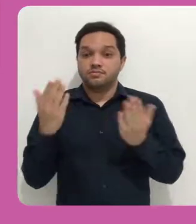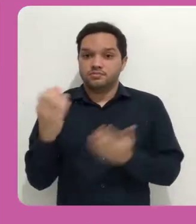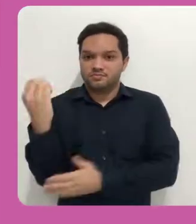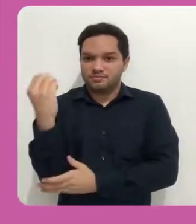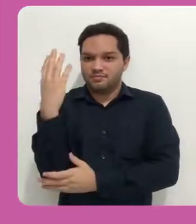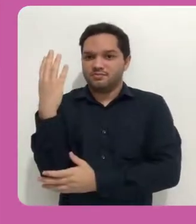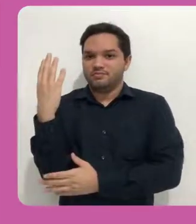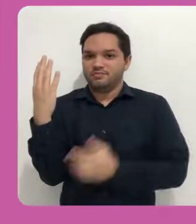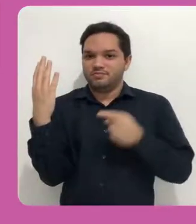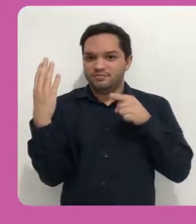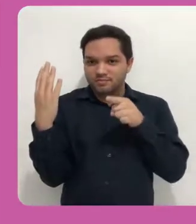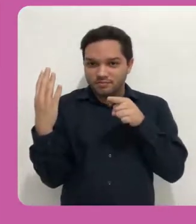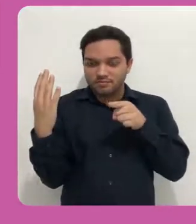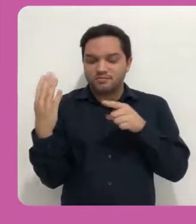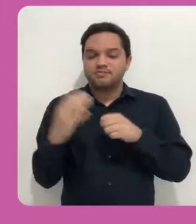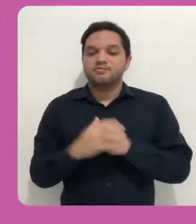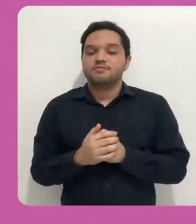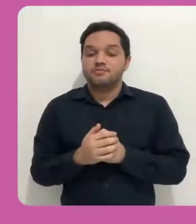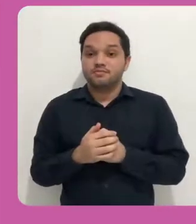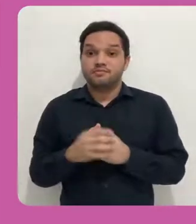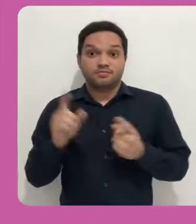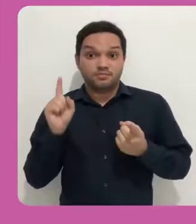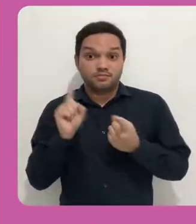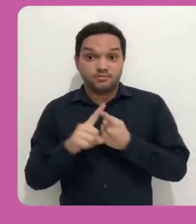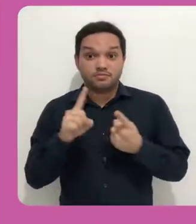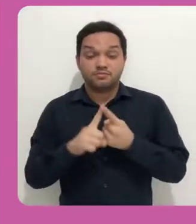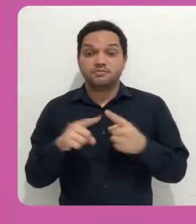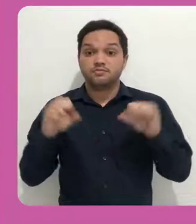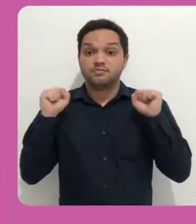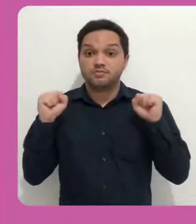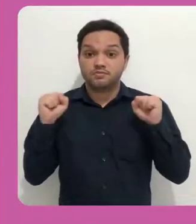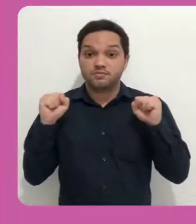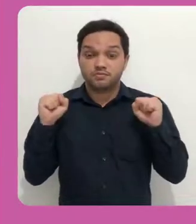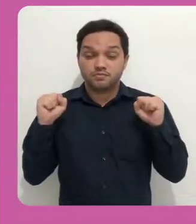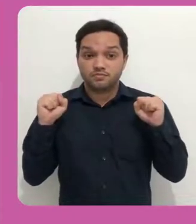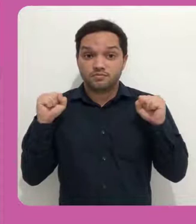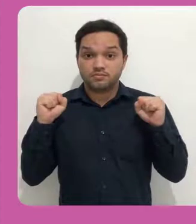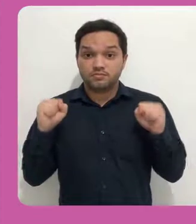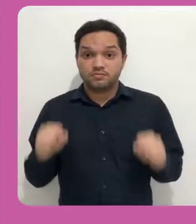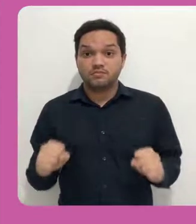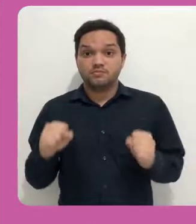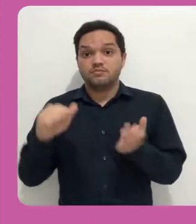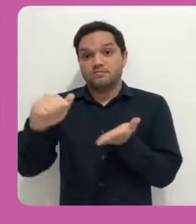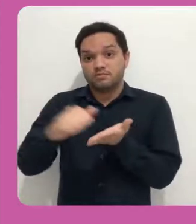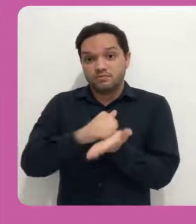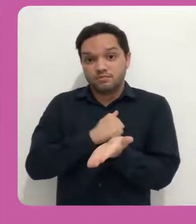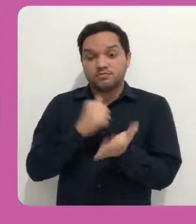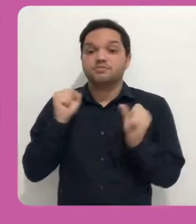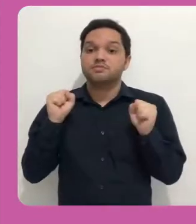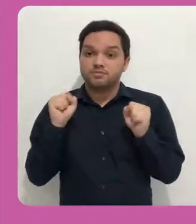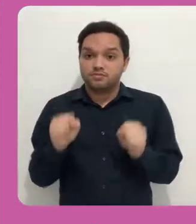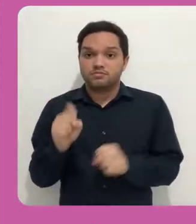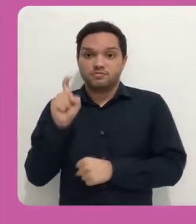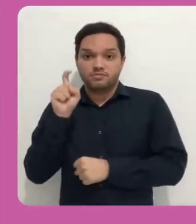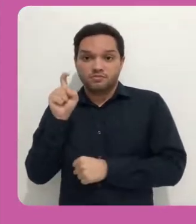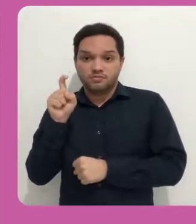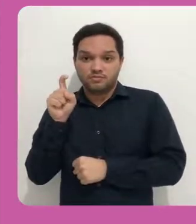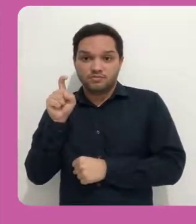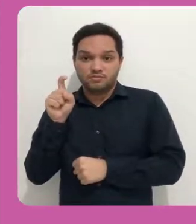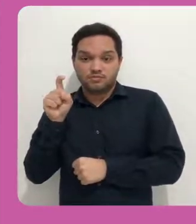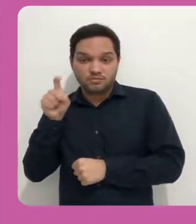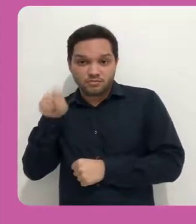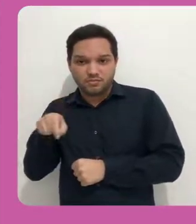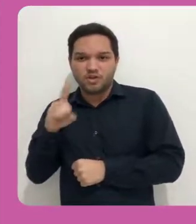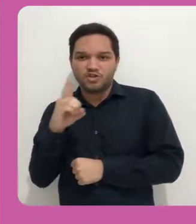excluir o arquivo. Clicando com o botão direito sobre ele. Eu vou fazer o download